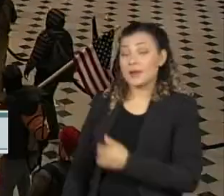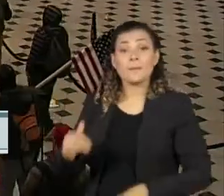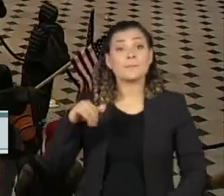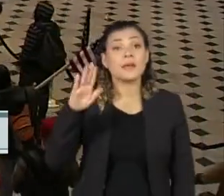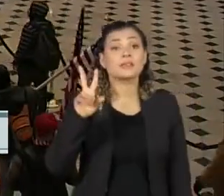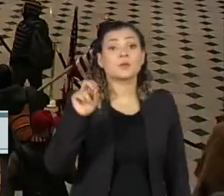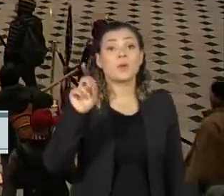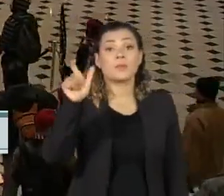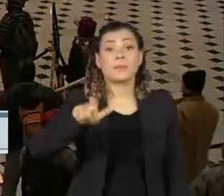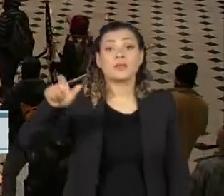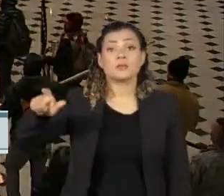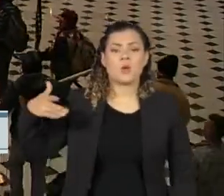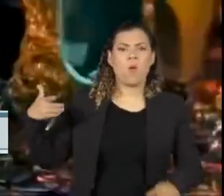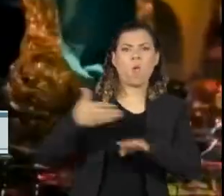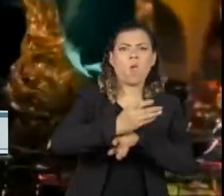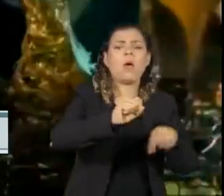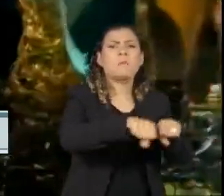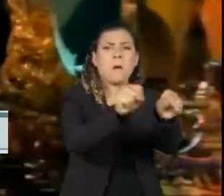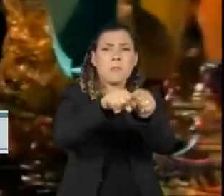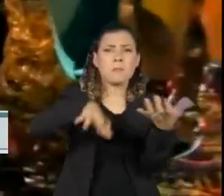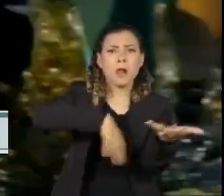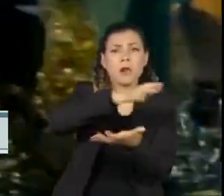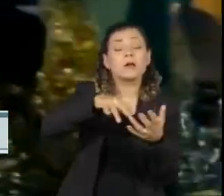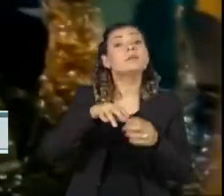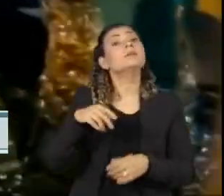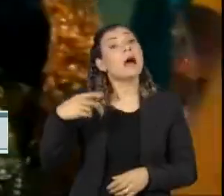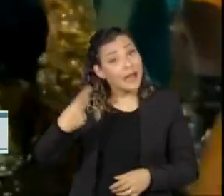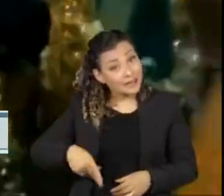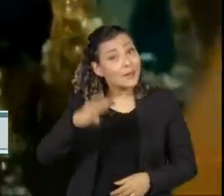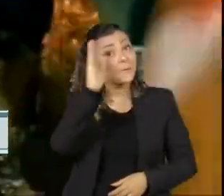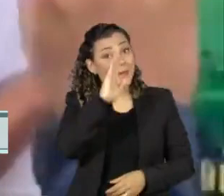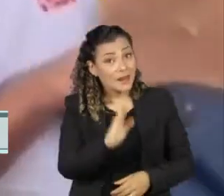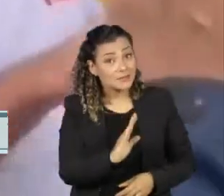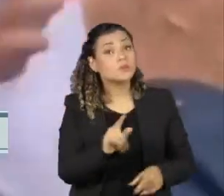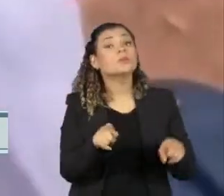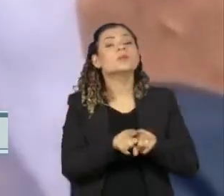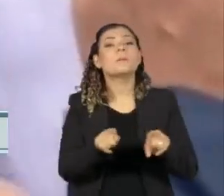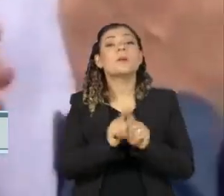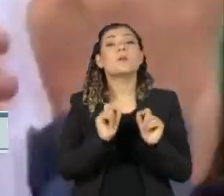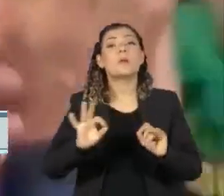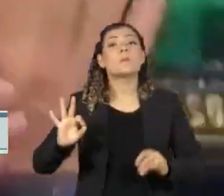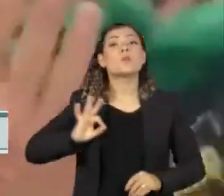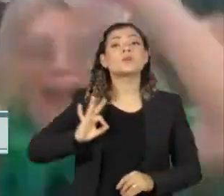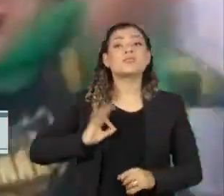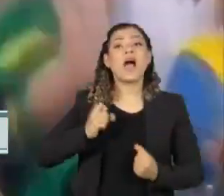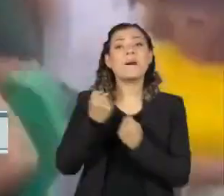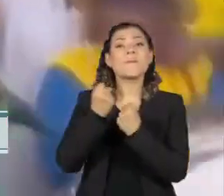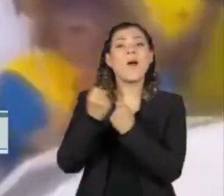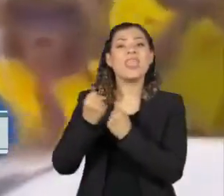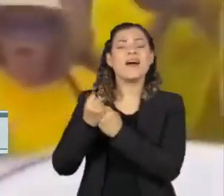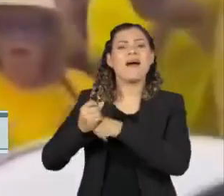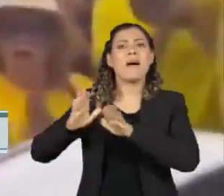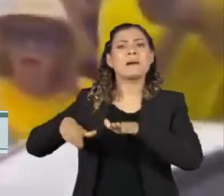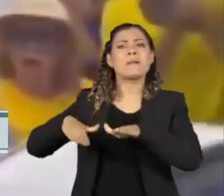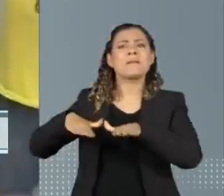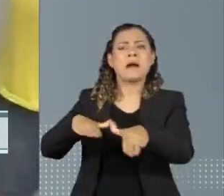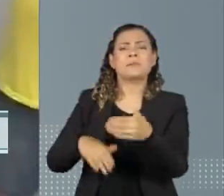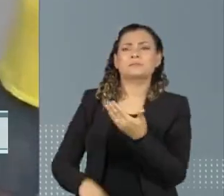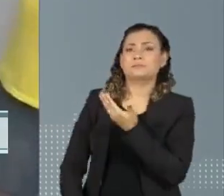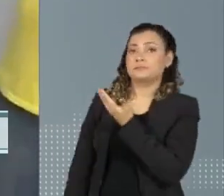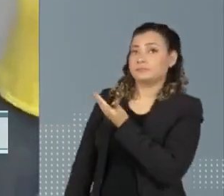50 pessoas foram condenadas. Já no Brasil, o que se vê são agentes policiais coniventes com as ações dos